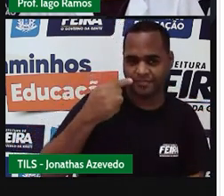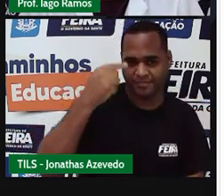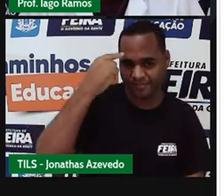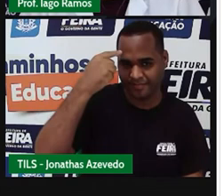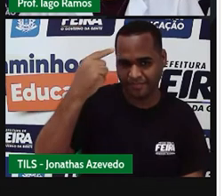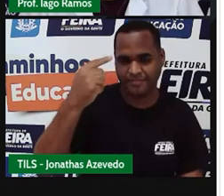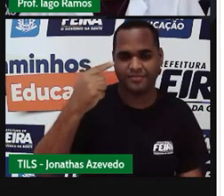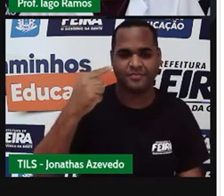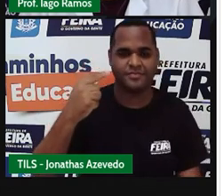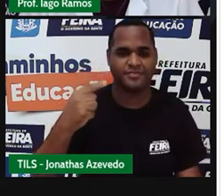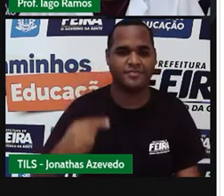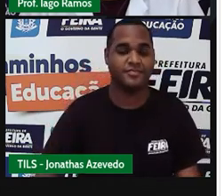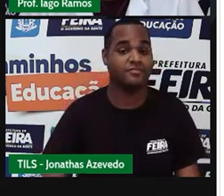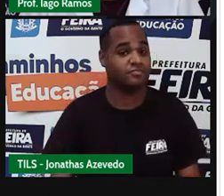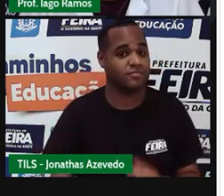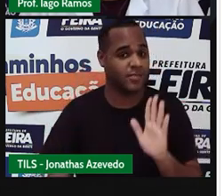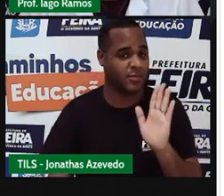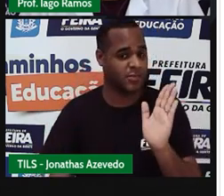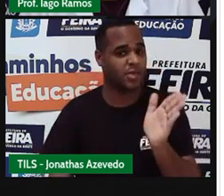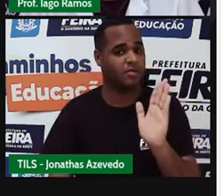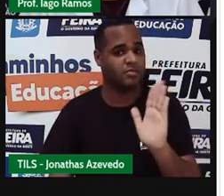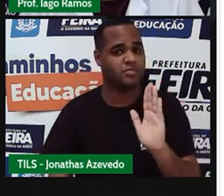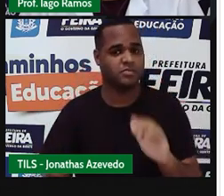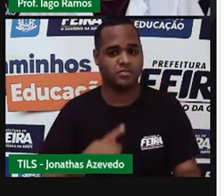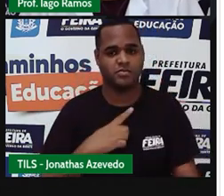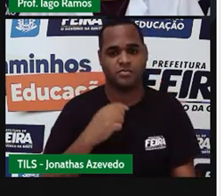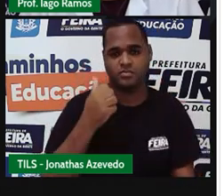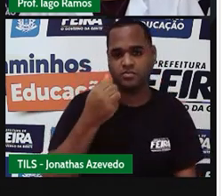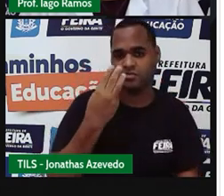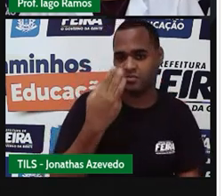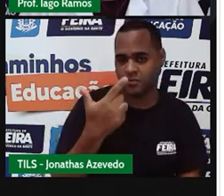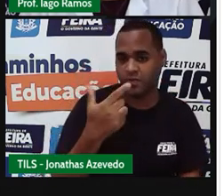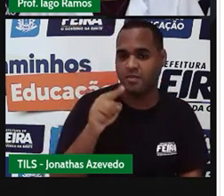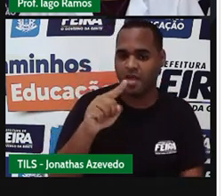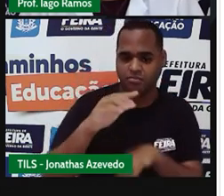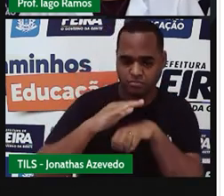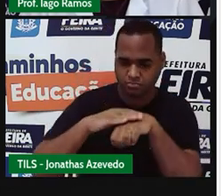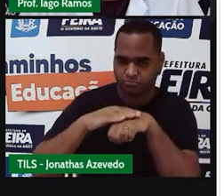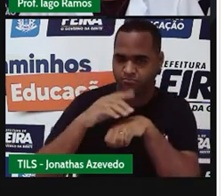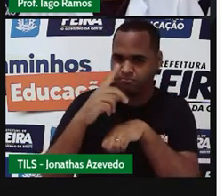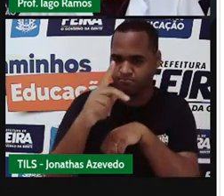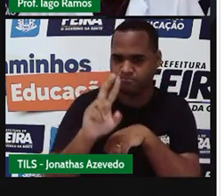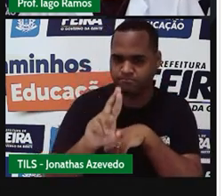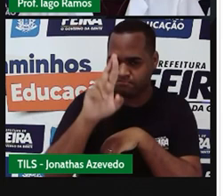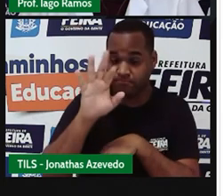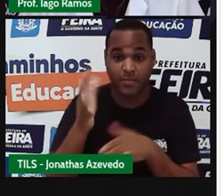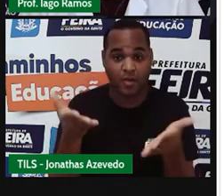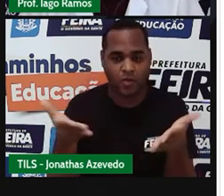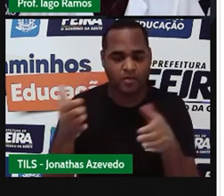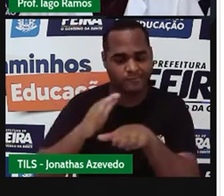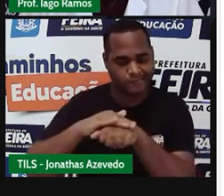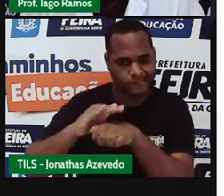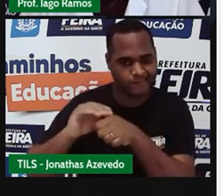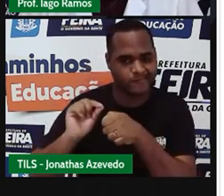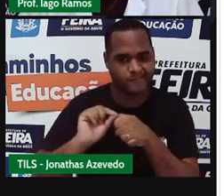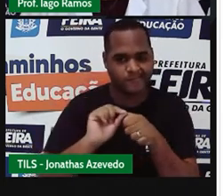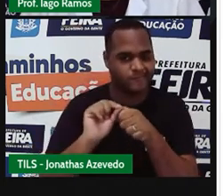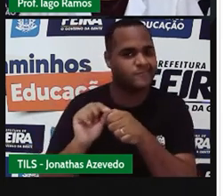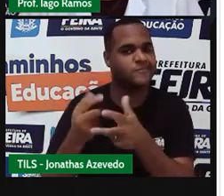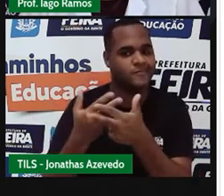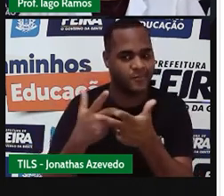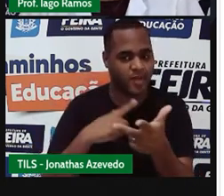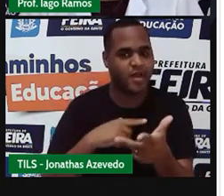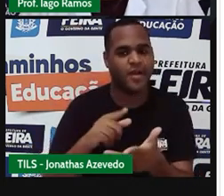132, que na verdade a gente já até fez aqui, ó, já tá feito aqui, na verdade, né? Uma mera coincidência, tá?